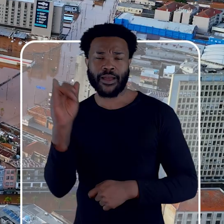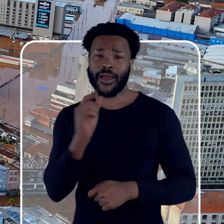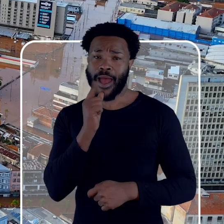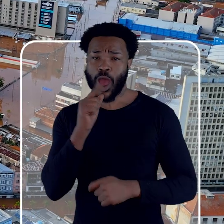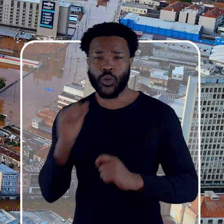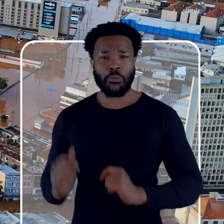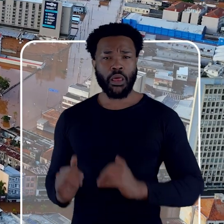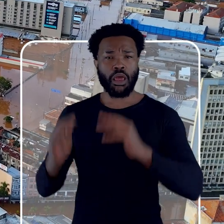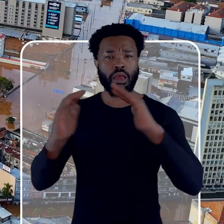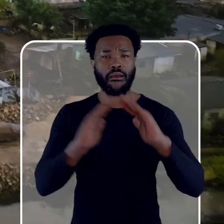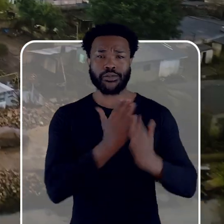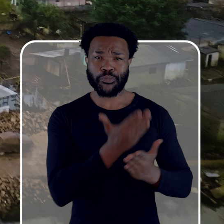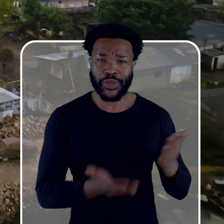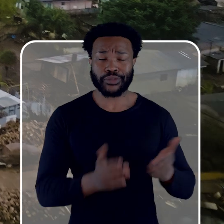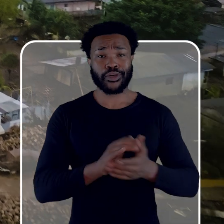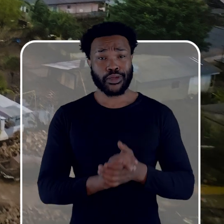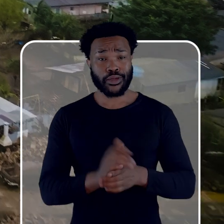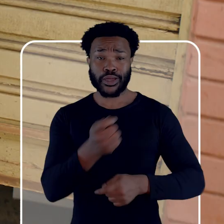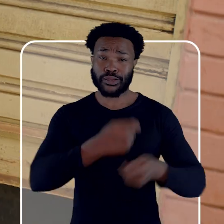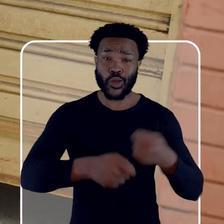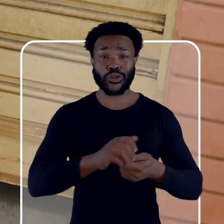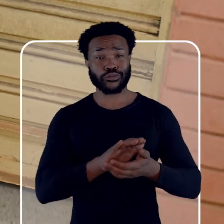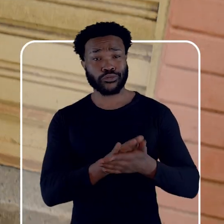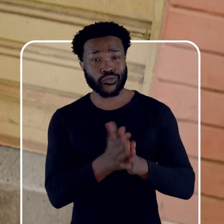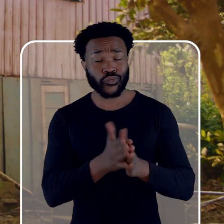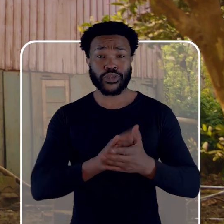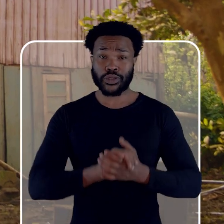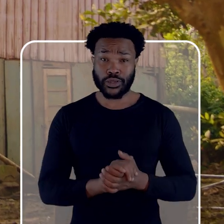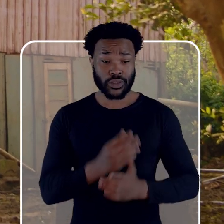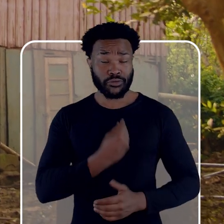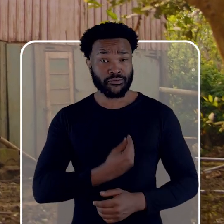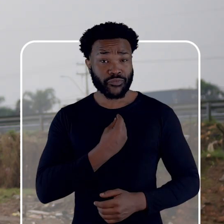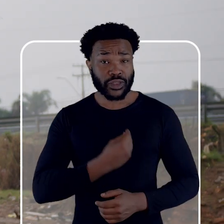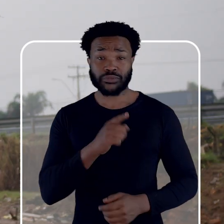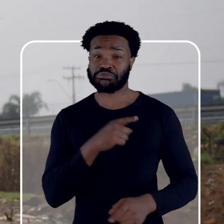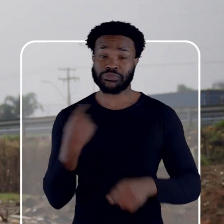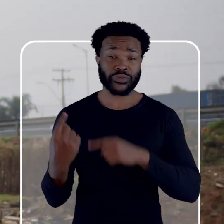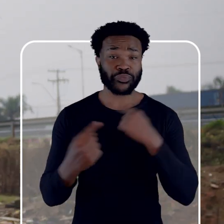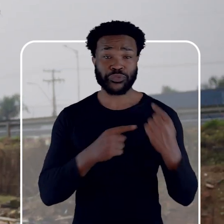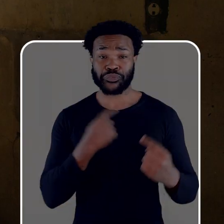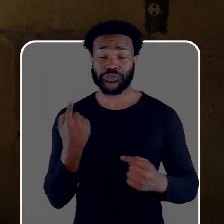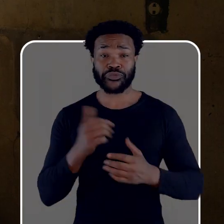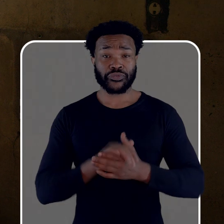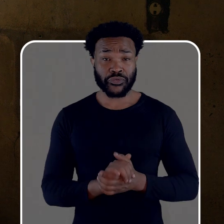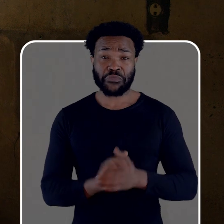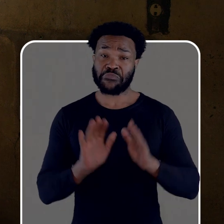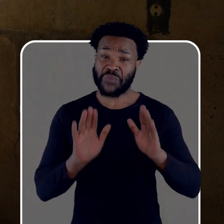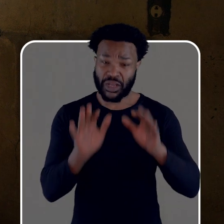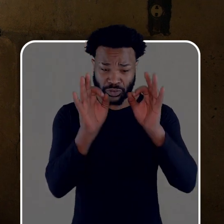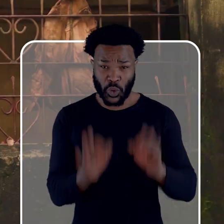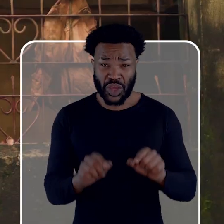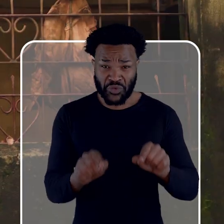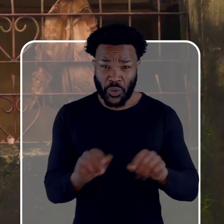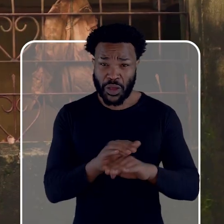impedir que as casas se perdessem, que os negócios fossem destruídos, que vidas fossem ceifadas.